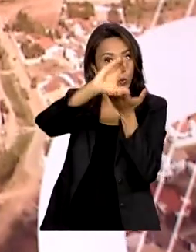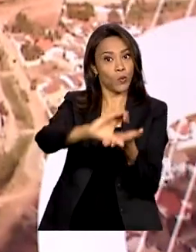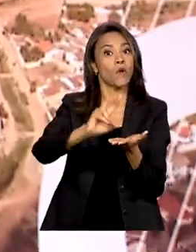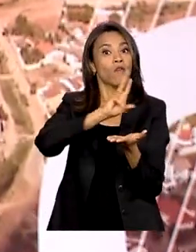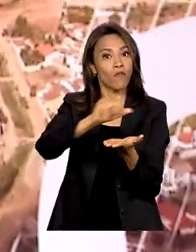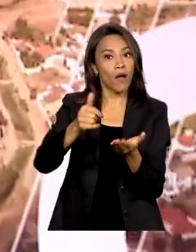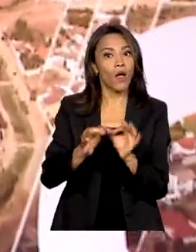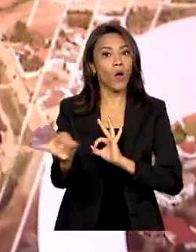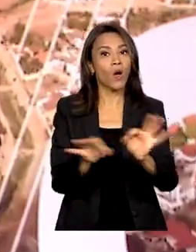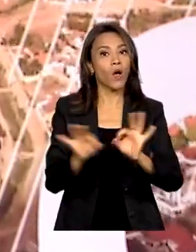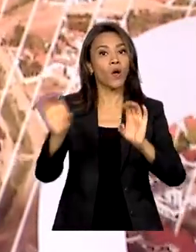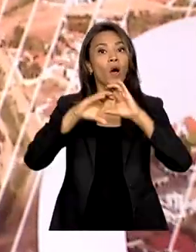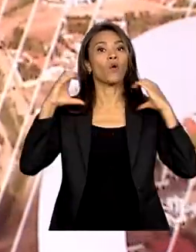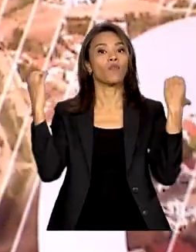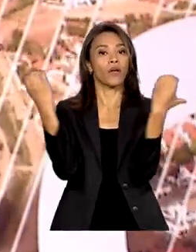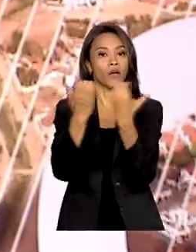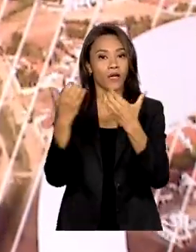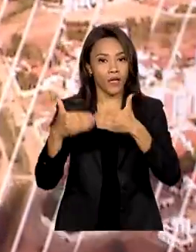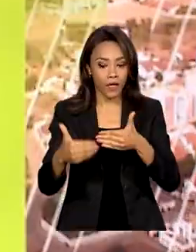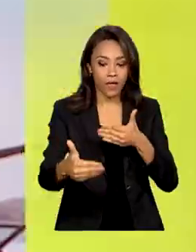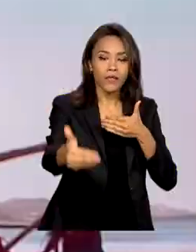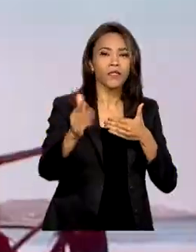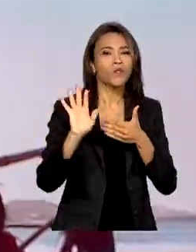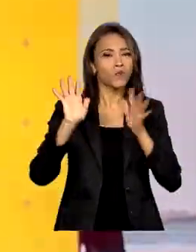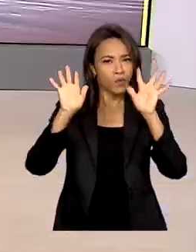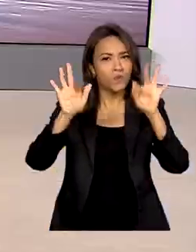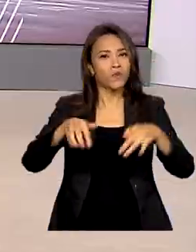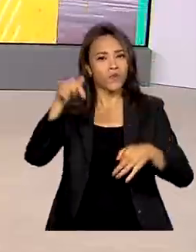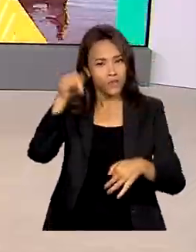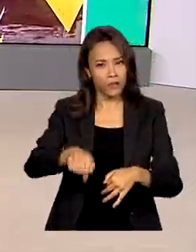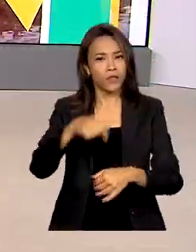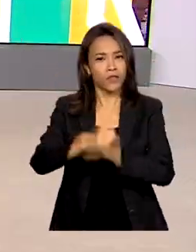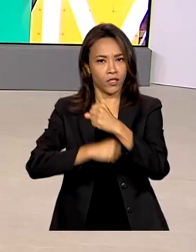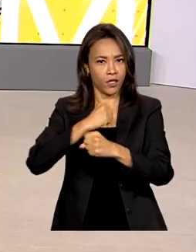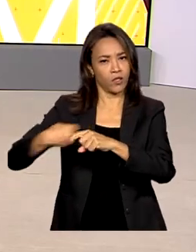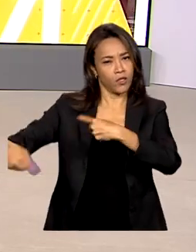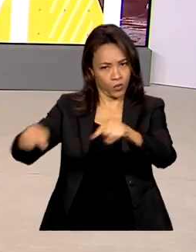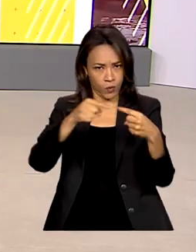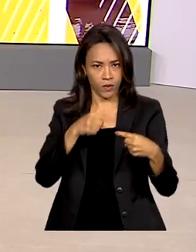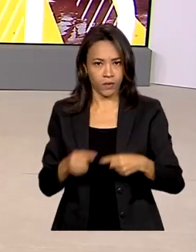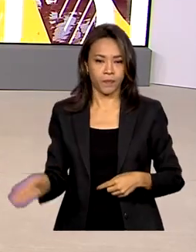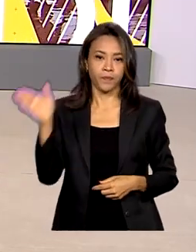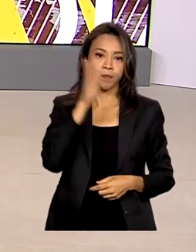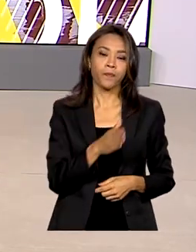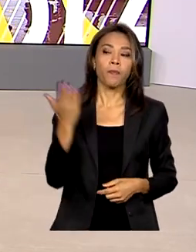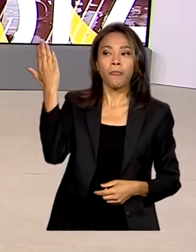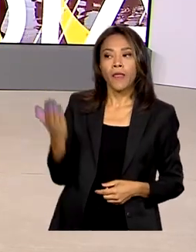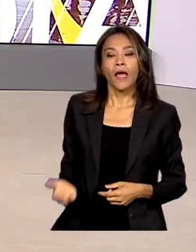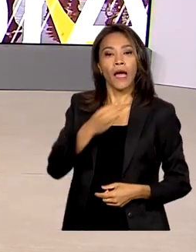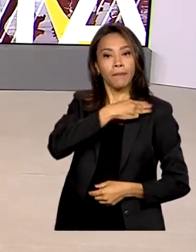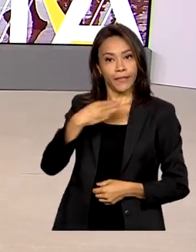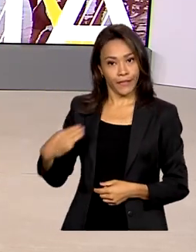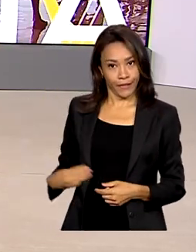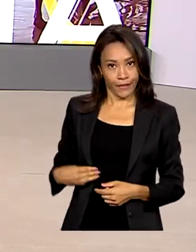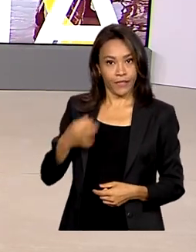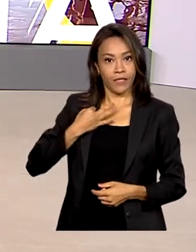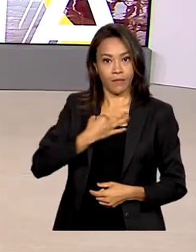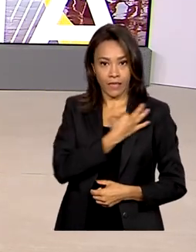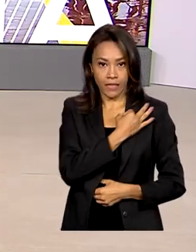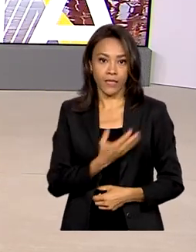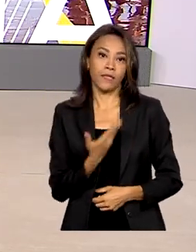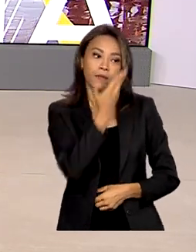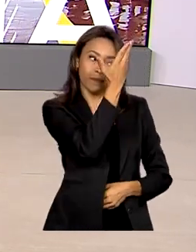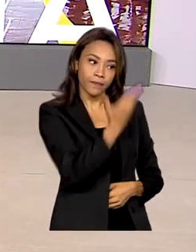conferência. A previsão é de que o debate ocorra no fim deste ano. A ministra Marina Silva e o enviado especial norte